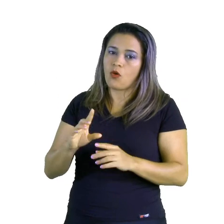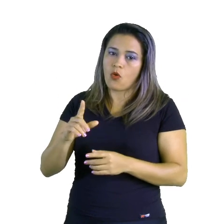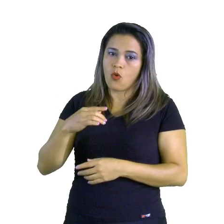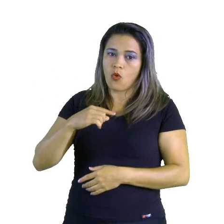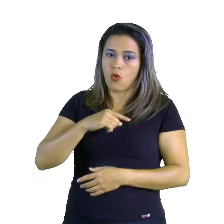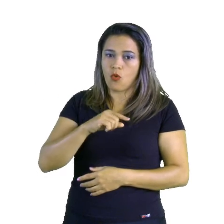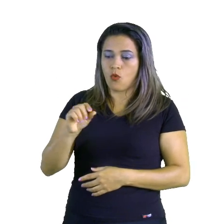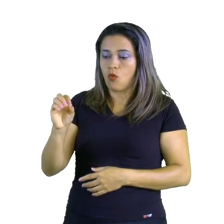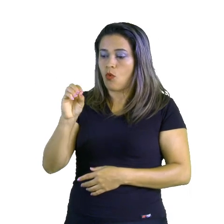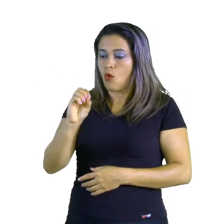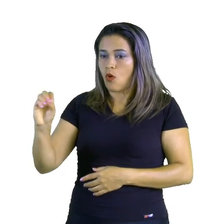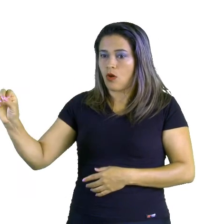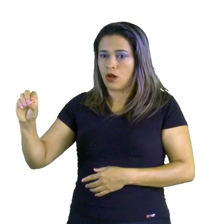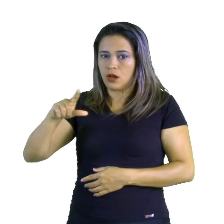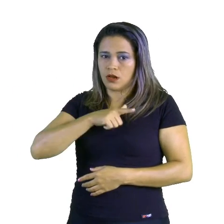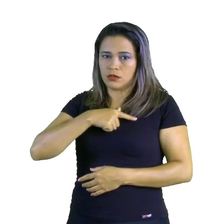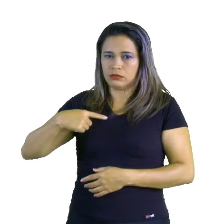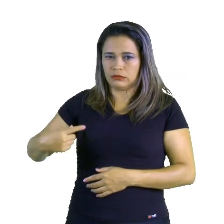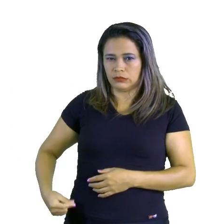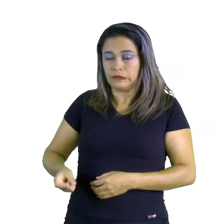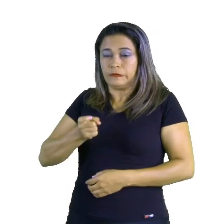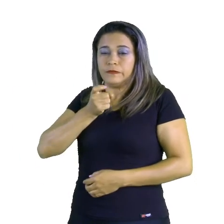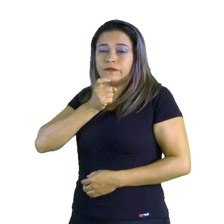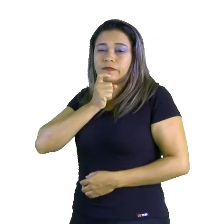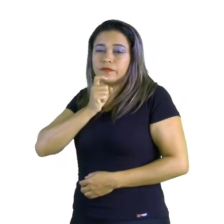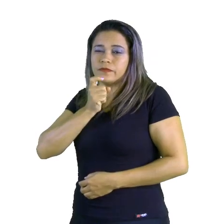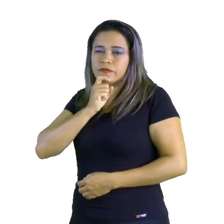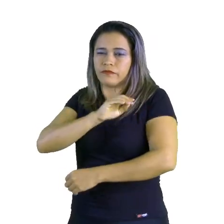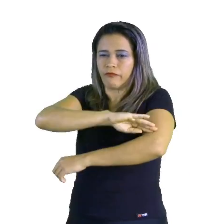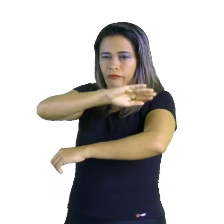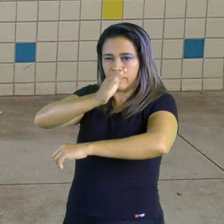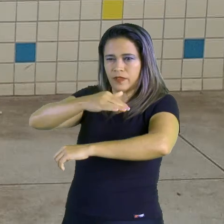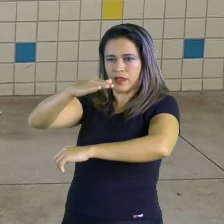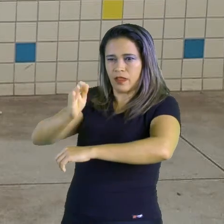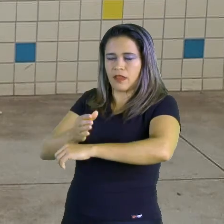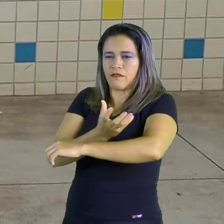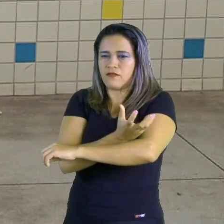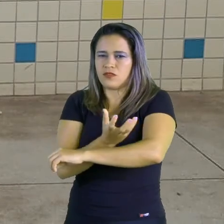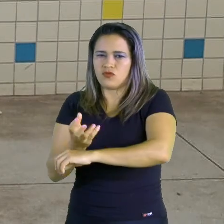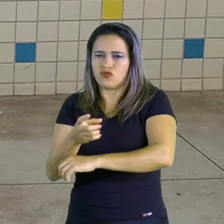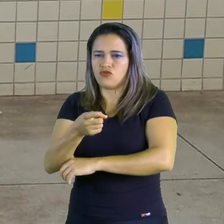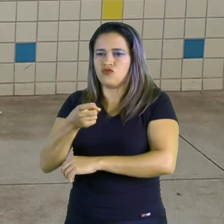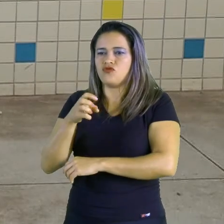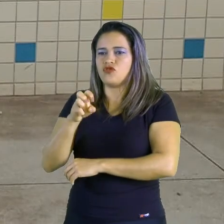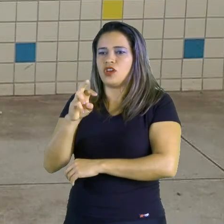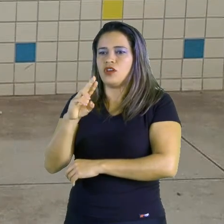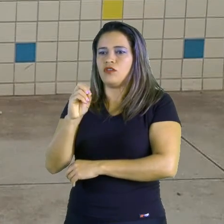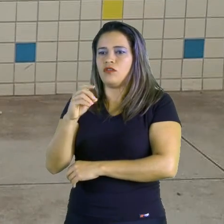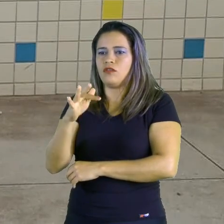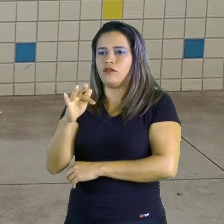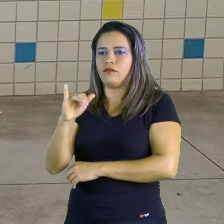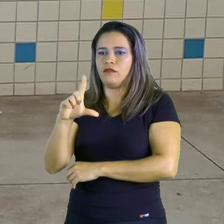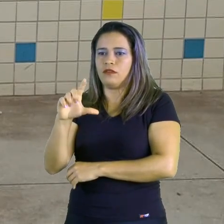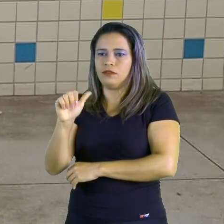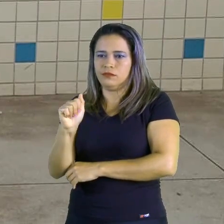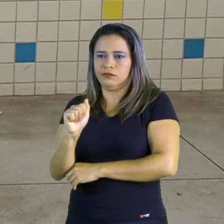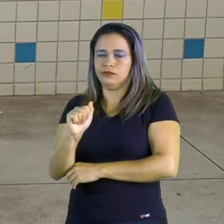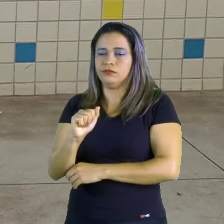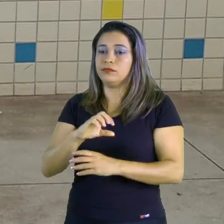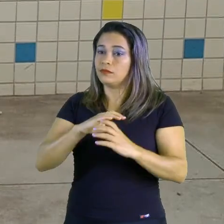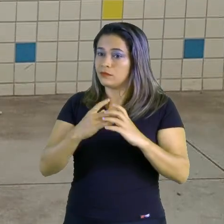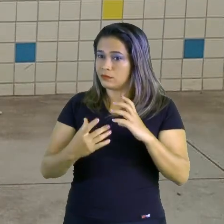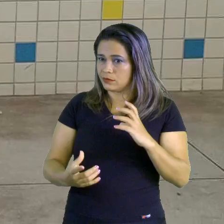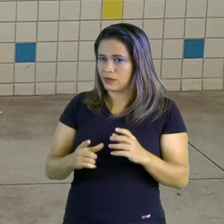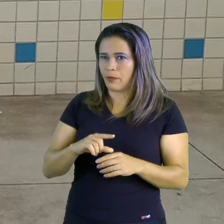apresenta um clima frio de montanhas e vegetação xerófilas. Caracterizado pela presença de mais de